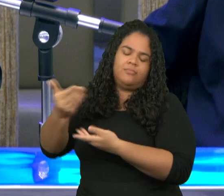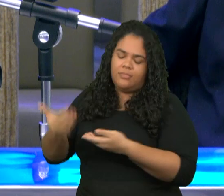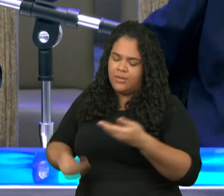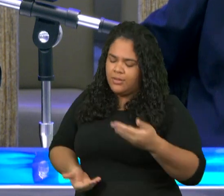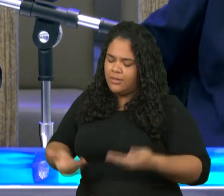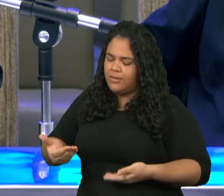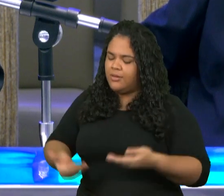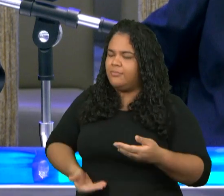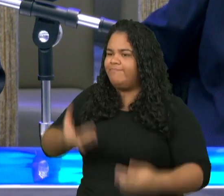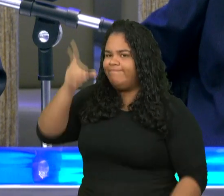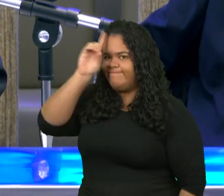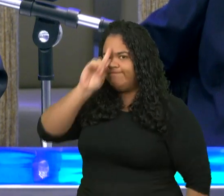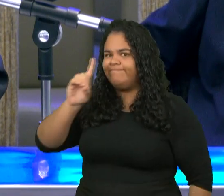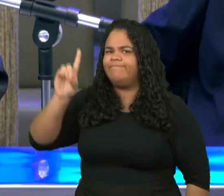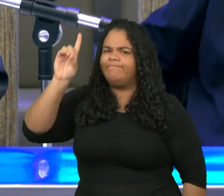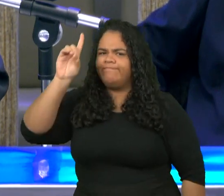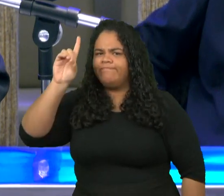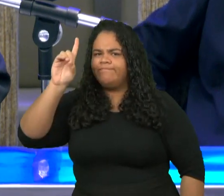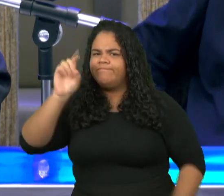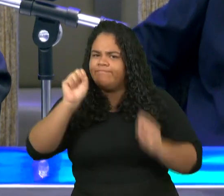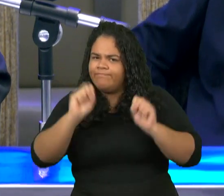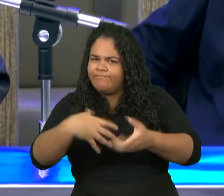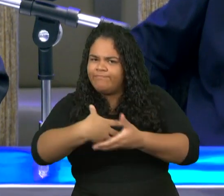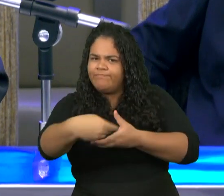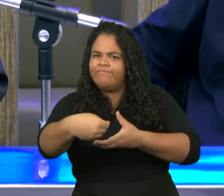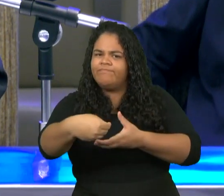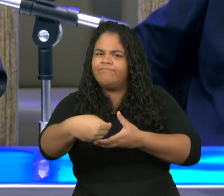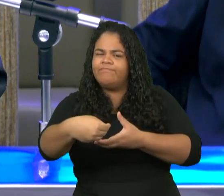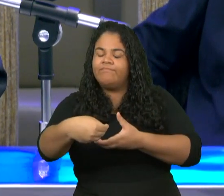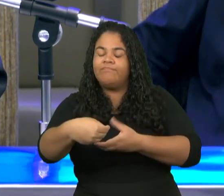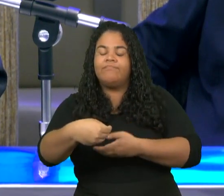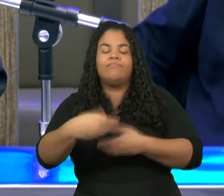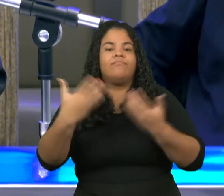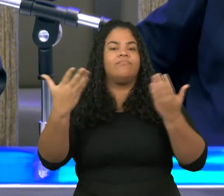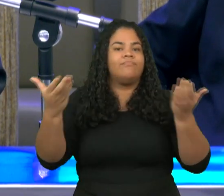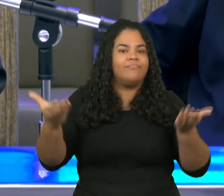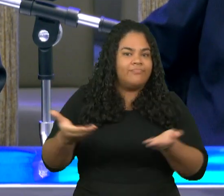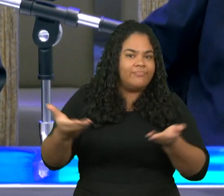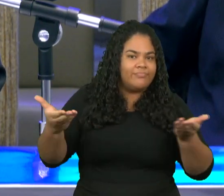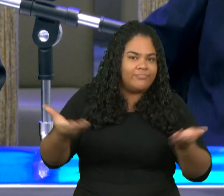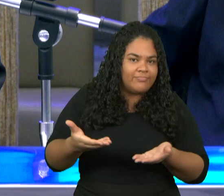repita comigo agora pois